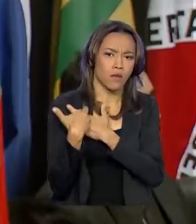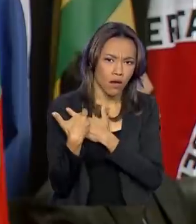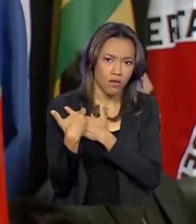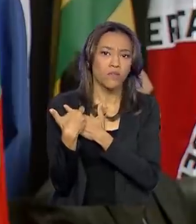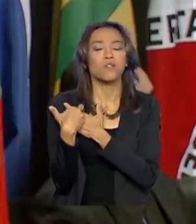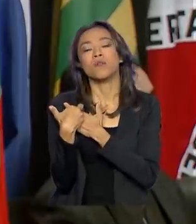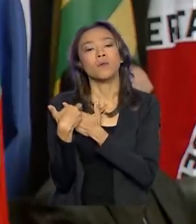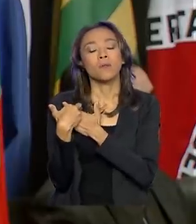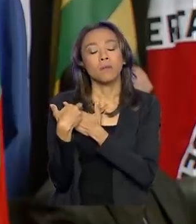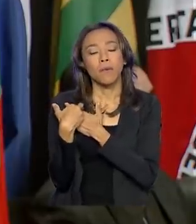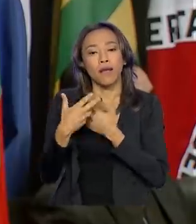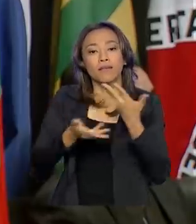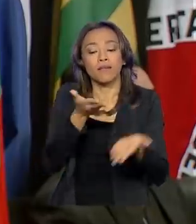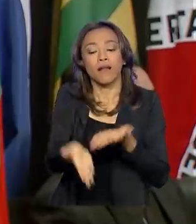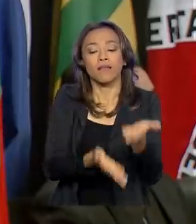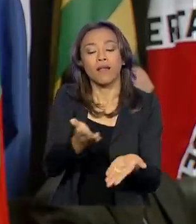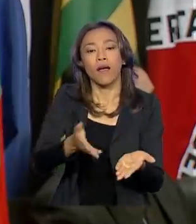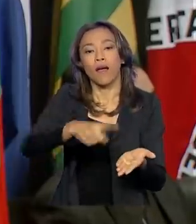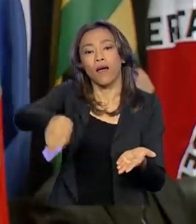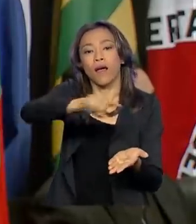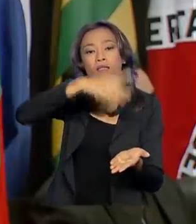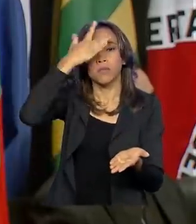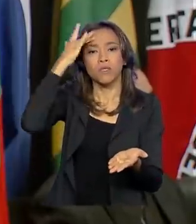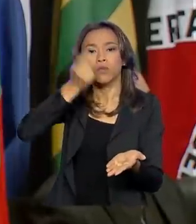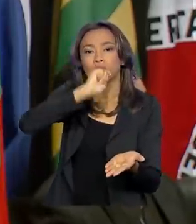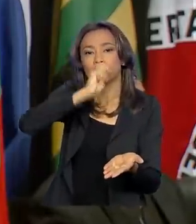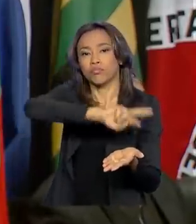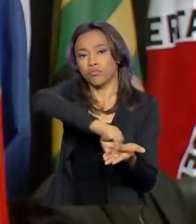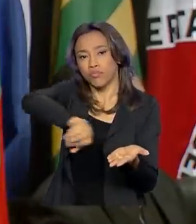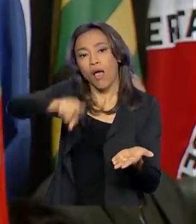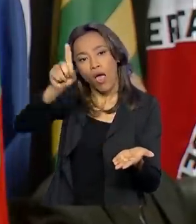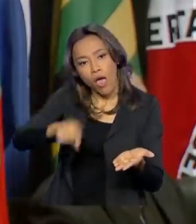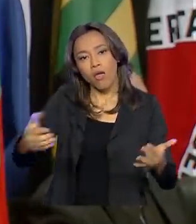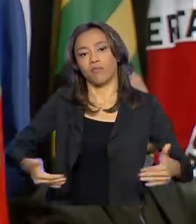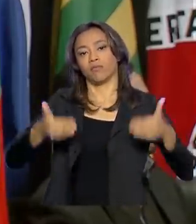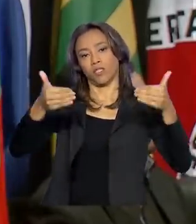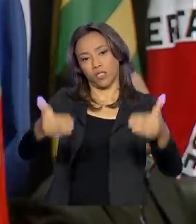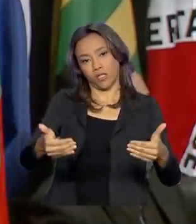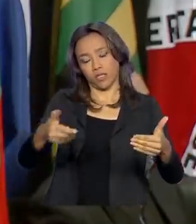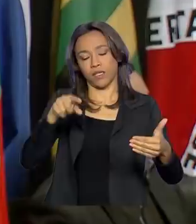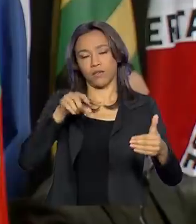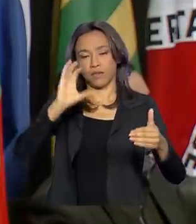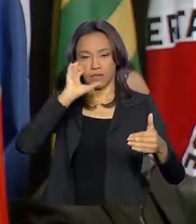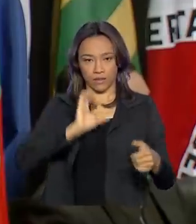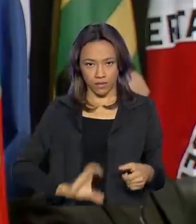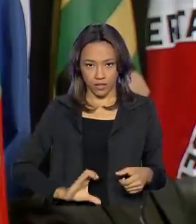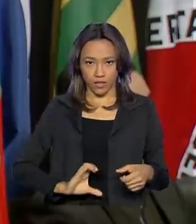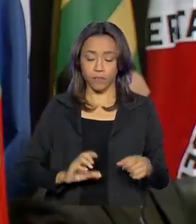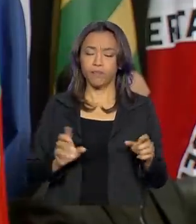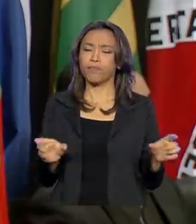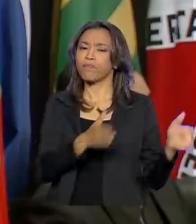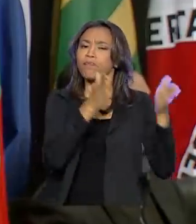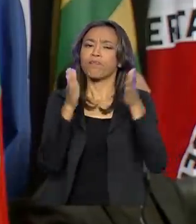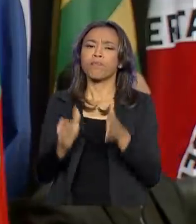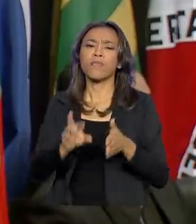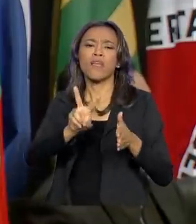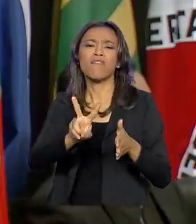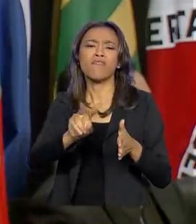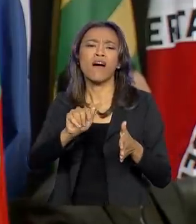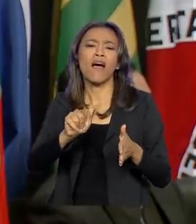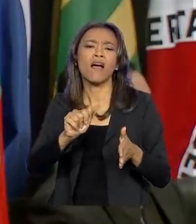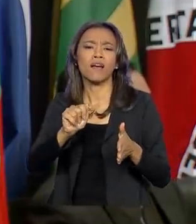dos dependentes químicos é justamente o Ministério da Cidadania. Ainda sobre as vagas em comunidades